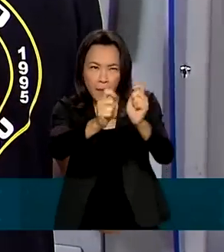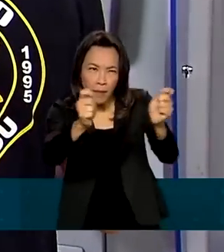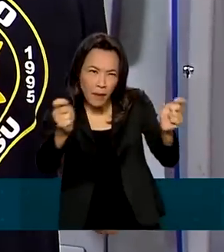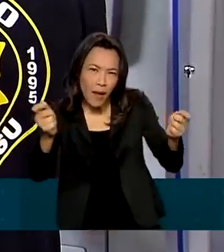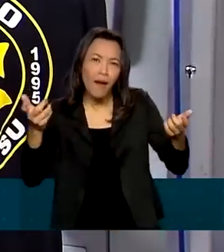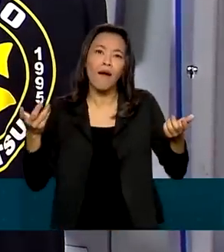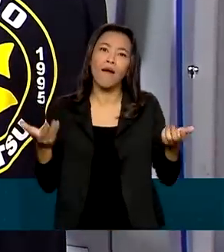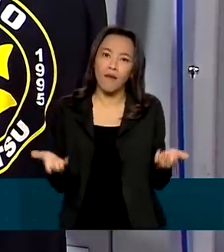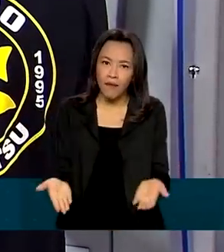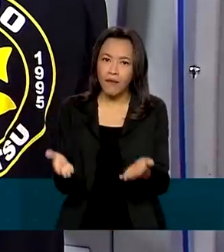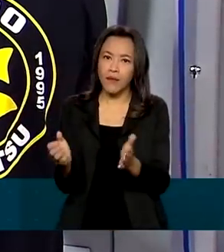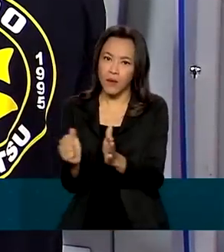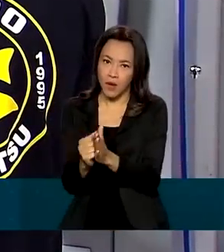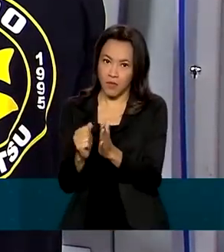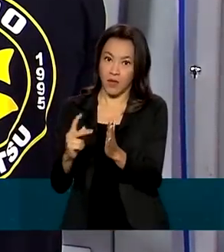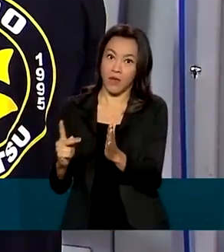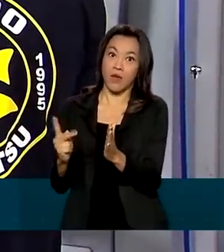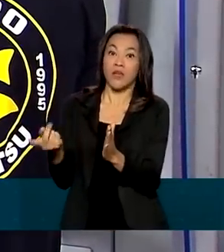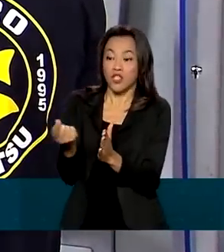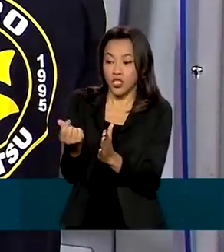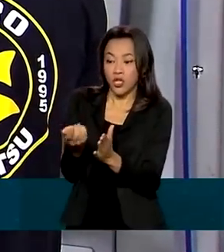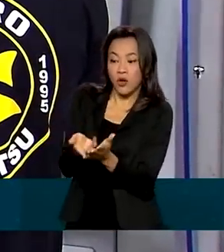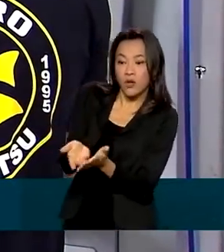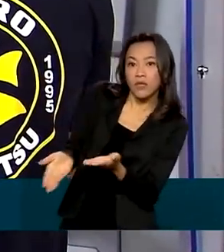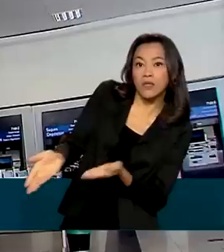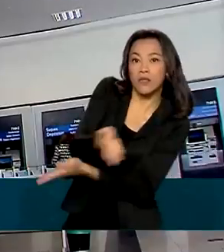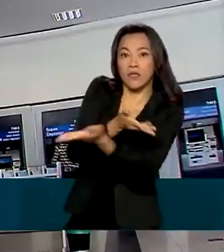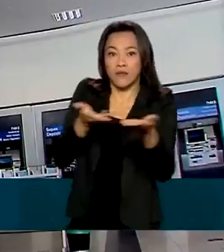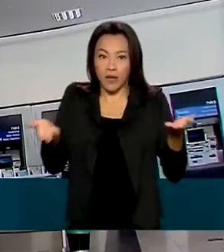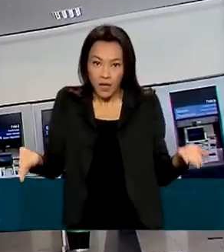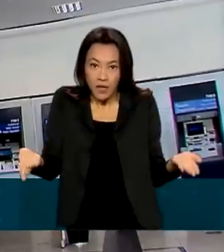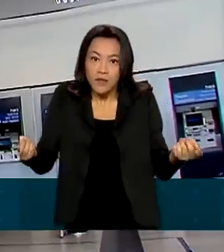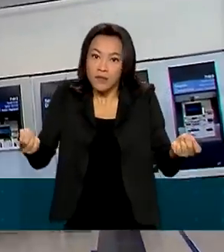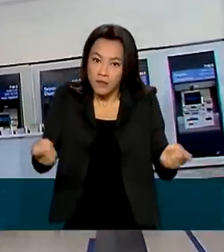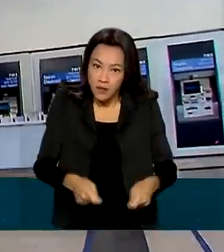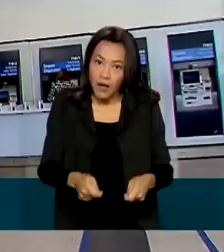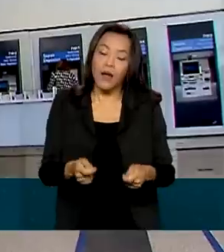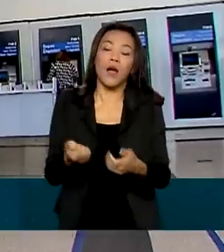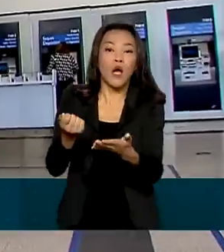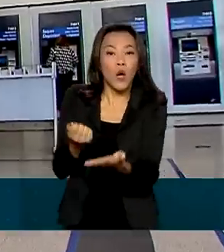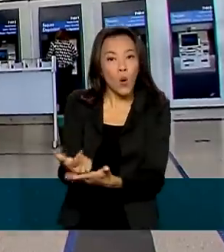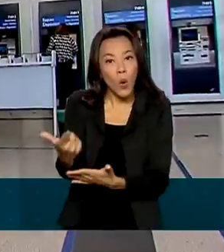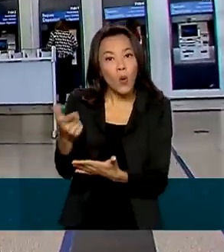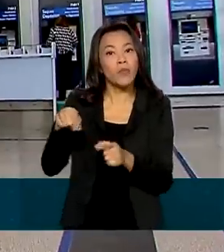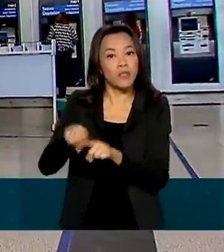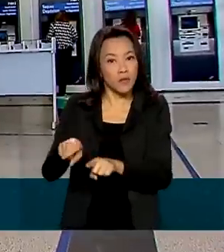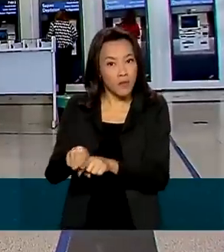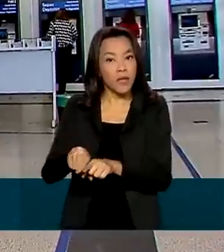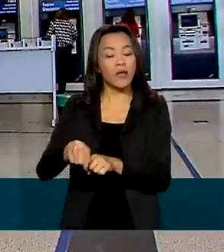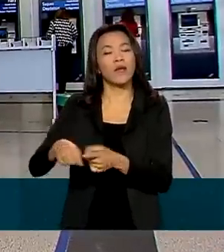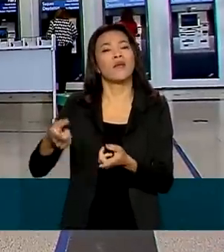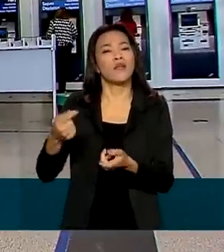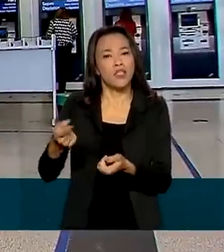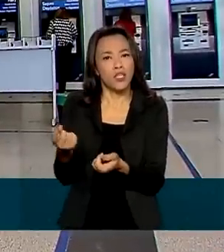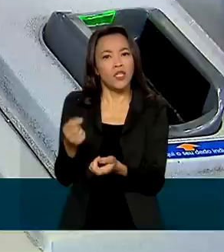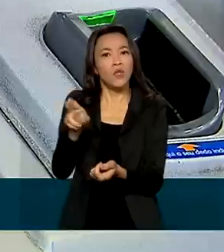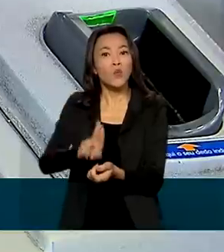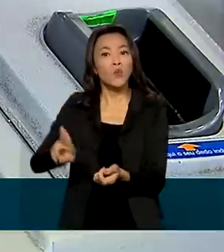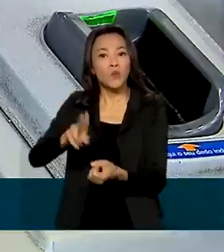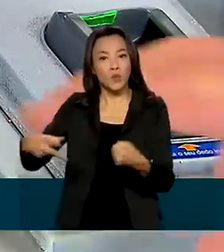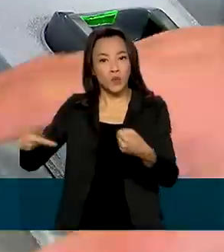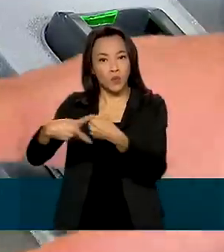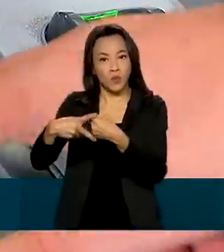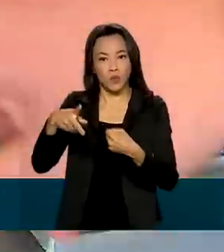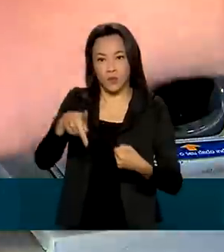permite também transferências bancárias, até mesmo compras virtuais, até mesmo movimentação pelo PIX. O